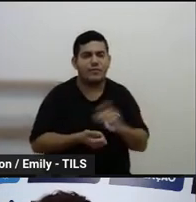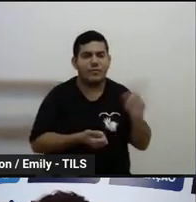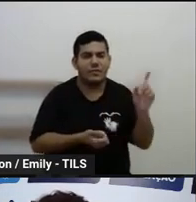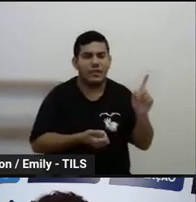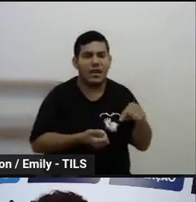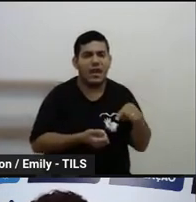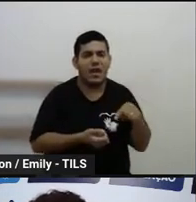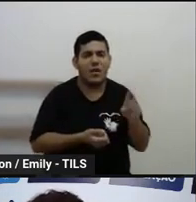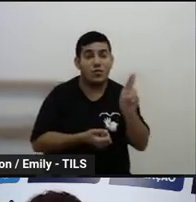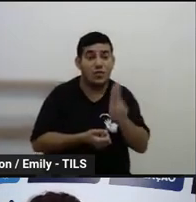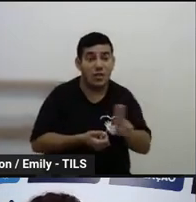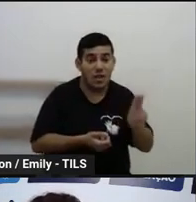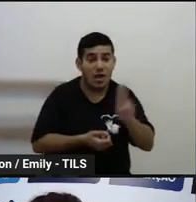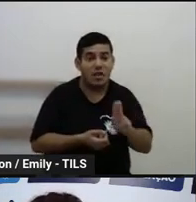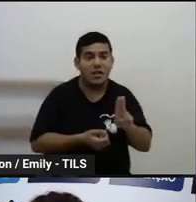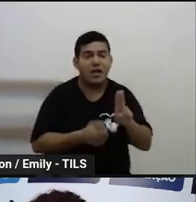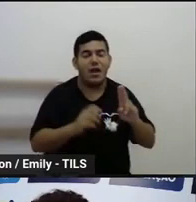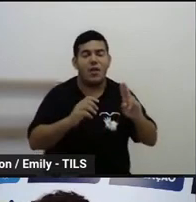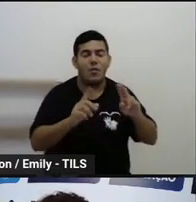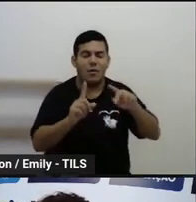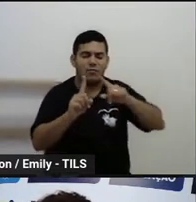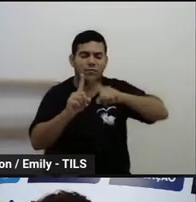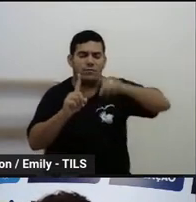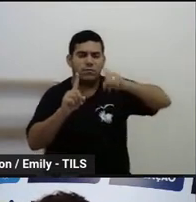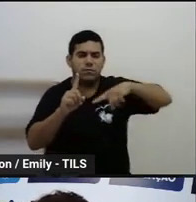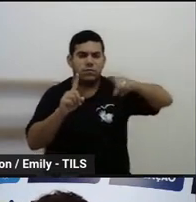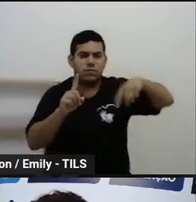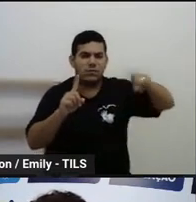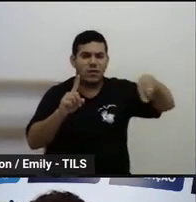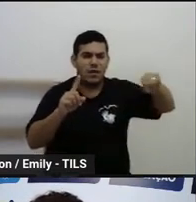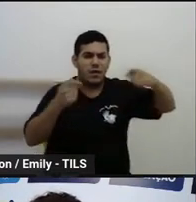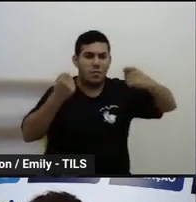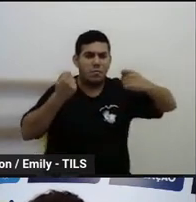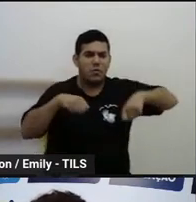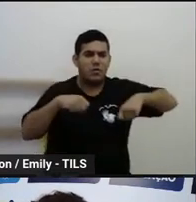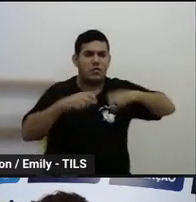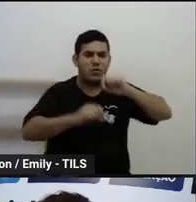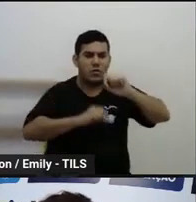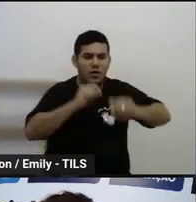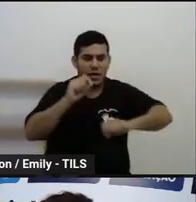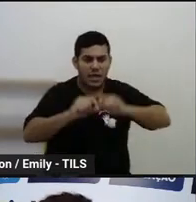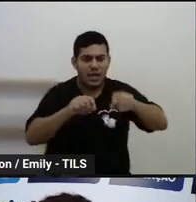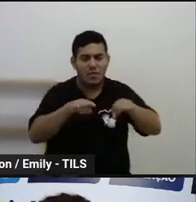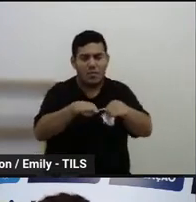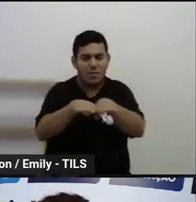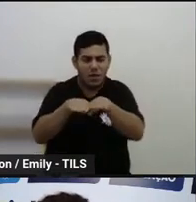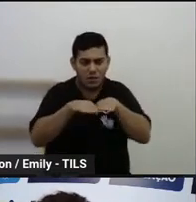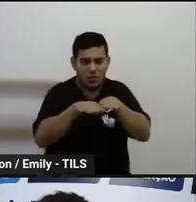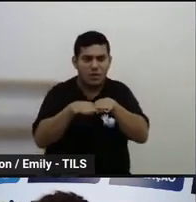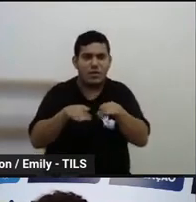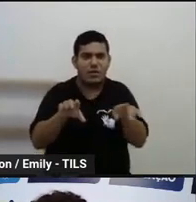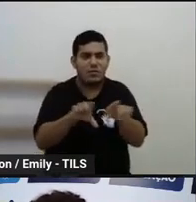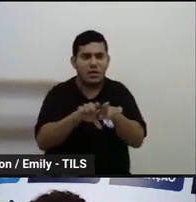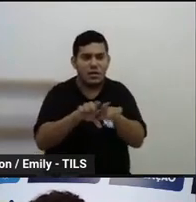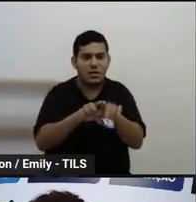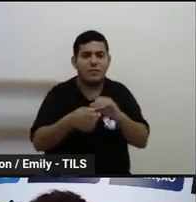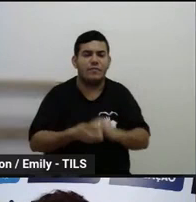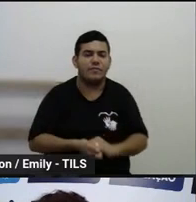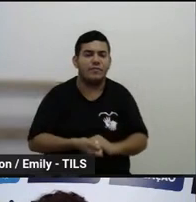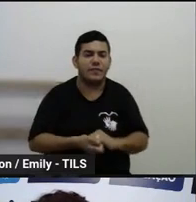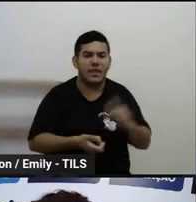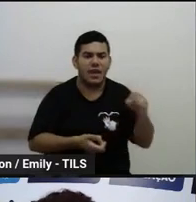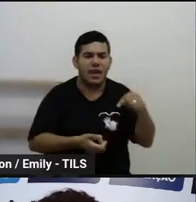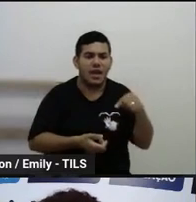é utilizado uma escala na qual é possível determinar os padrões de desempenho que